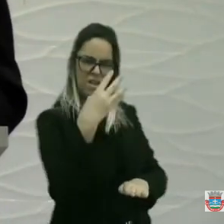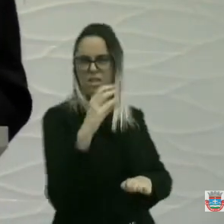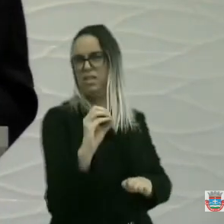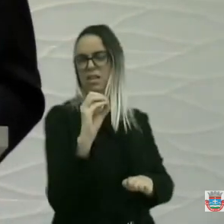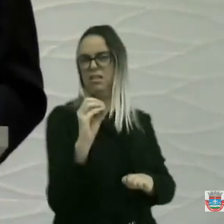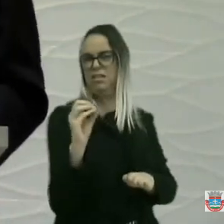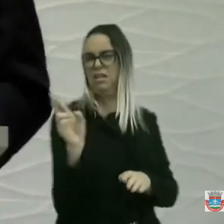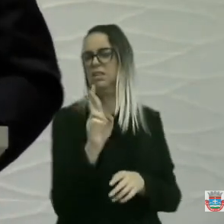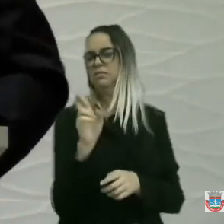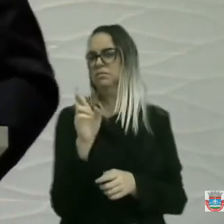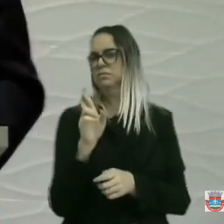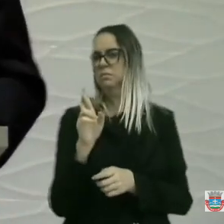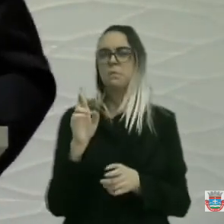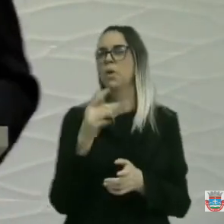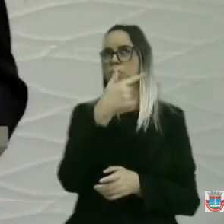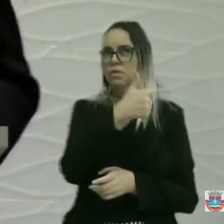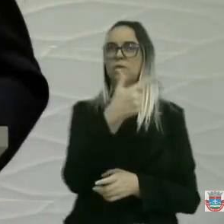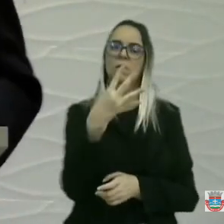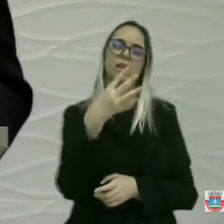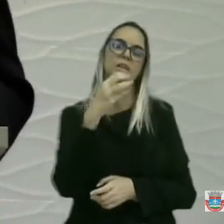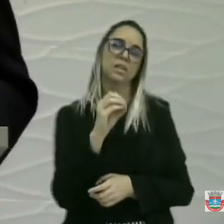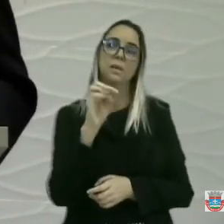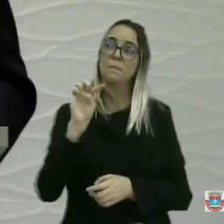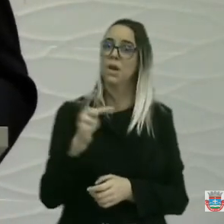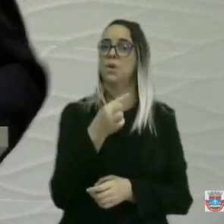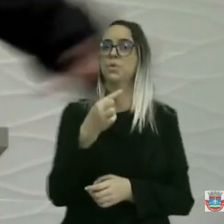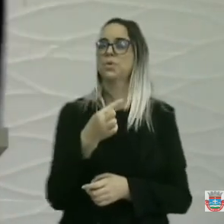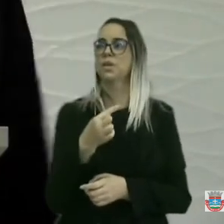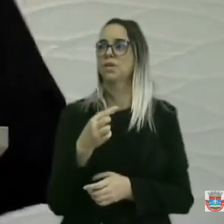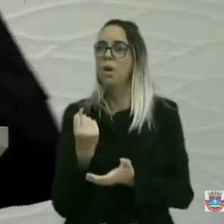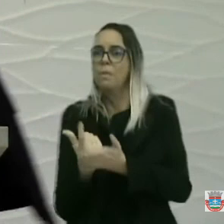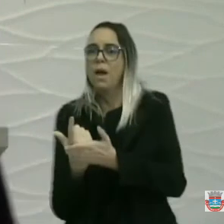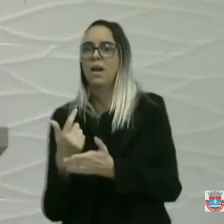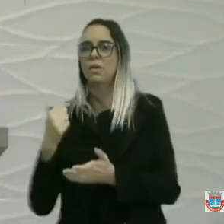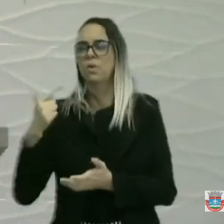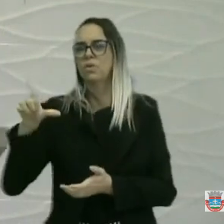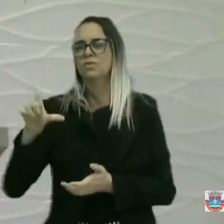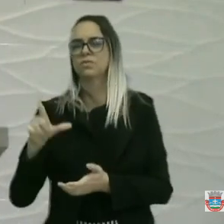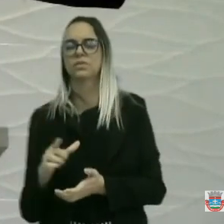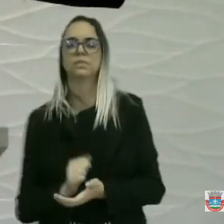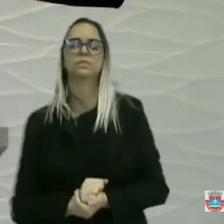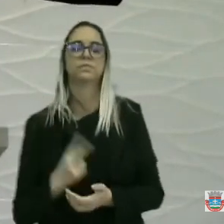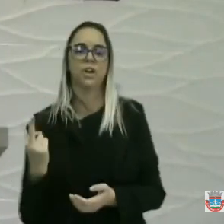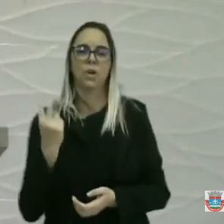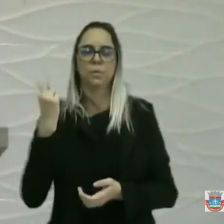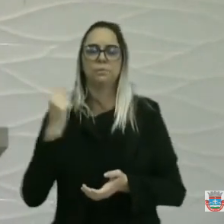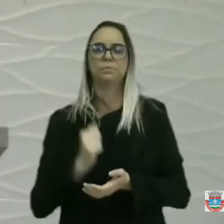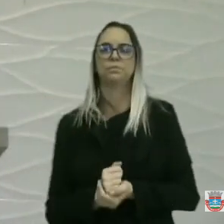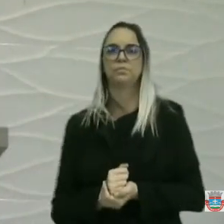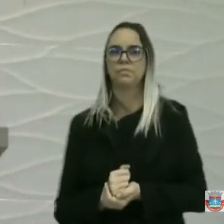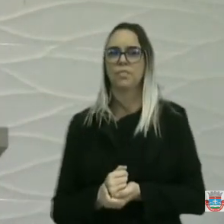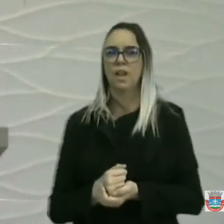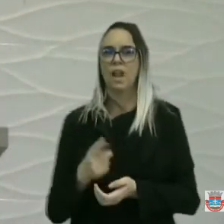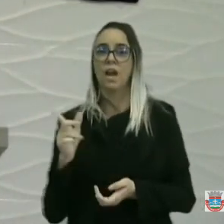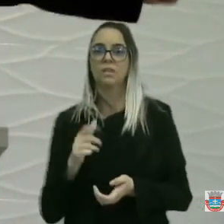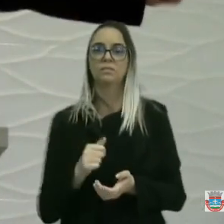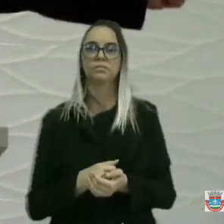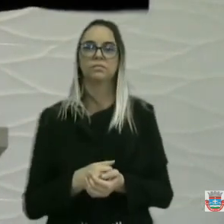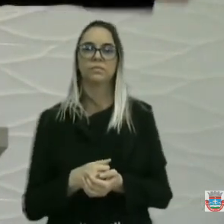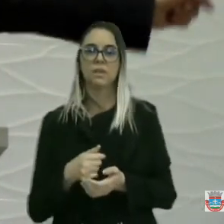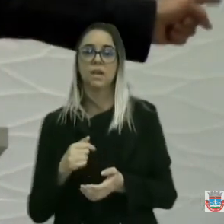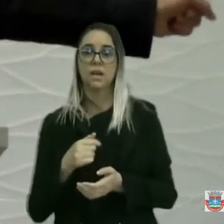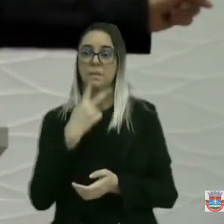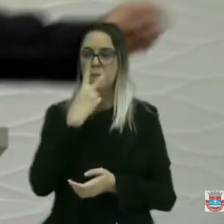eles apoiaram a venda por 20 mil contos. Estava lá querendo aparecer. Tapando